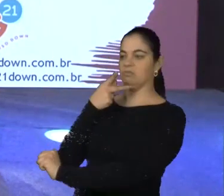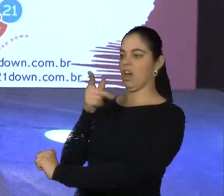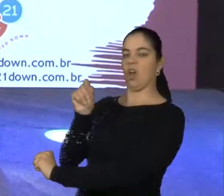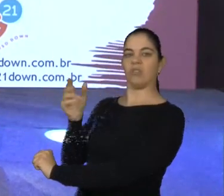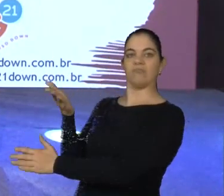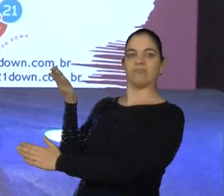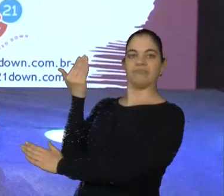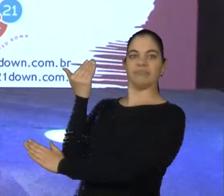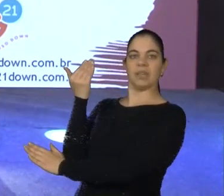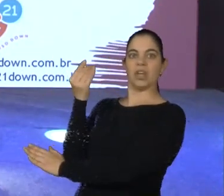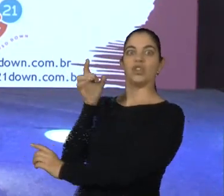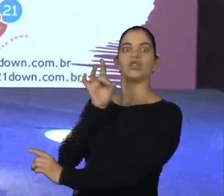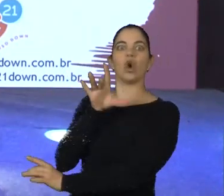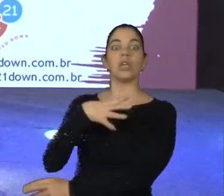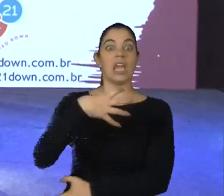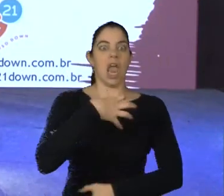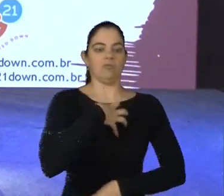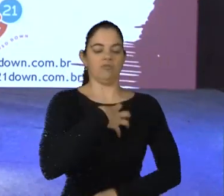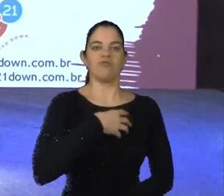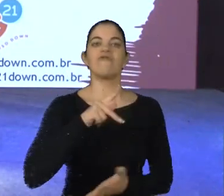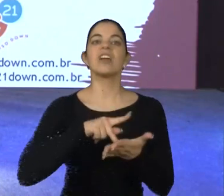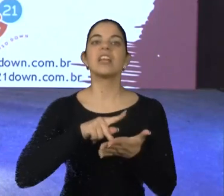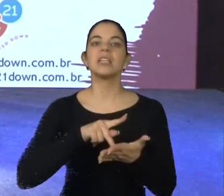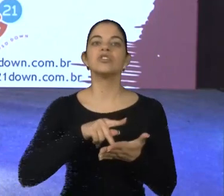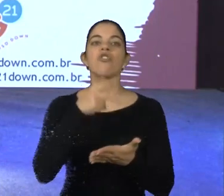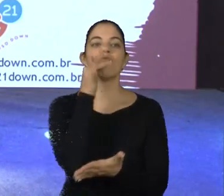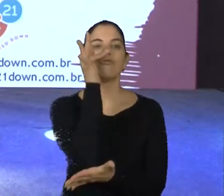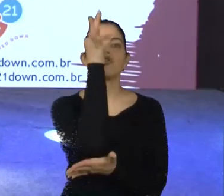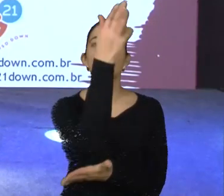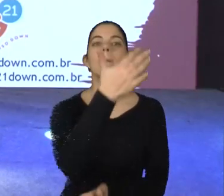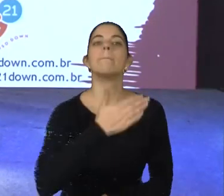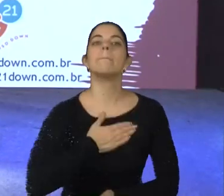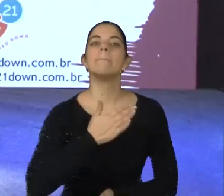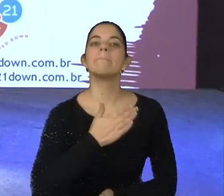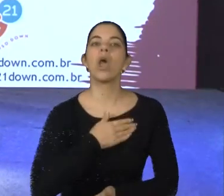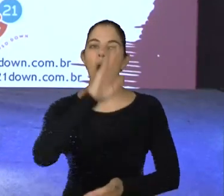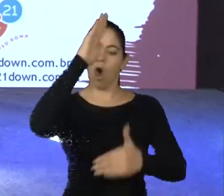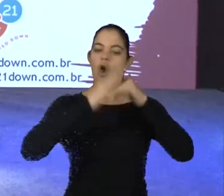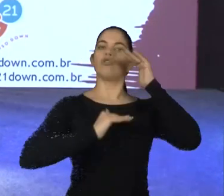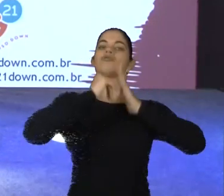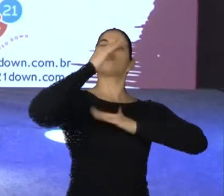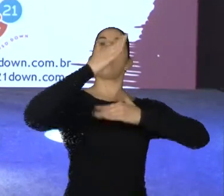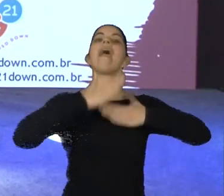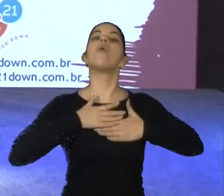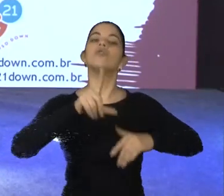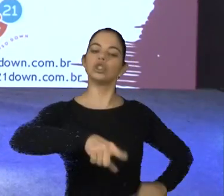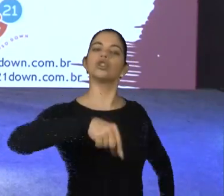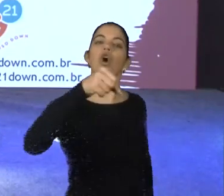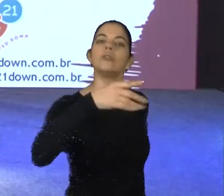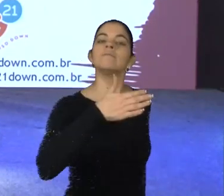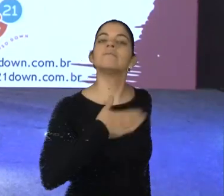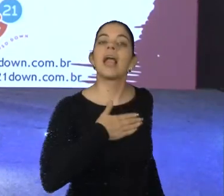fomos, mas o que nós somos e o que nós seremos, a gente constrói a cada escolha com a